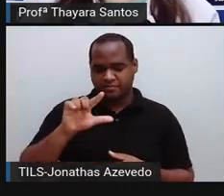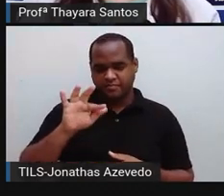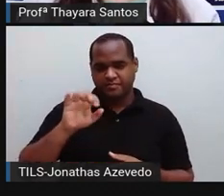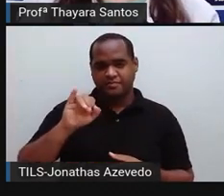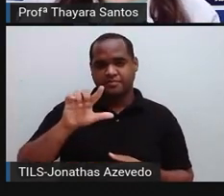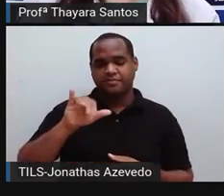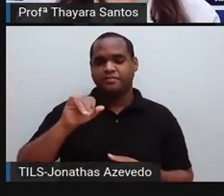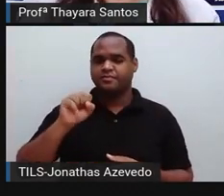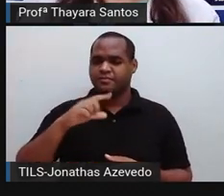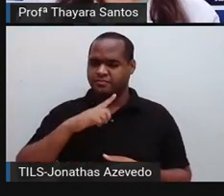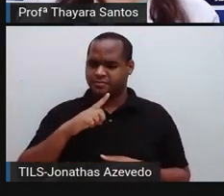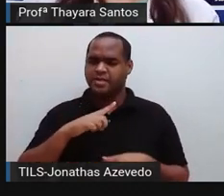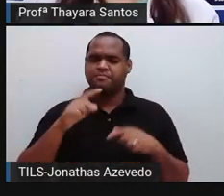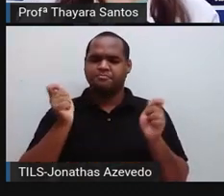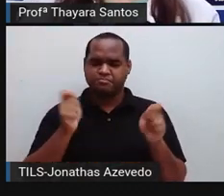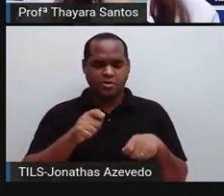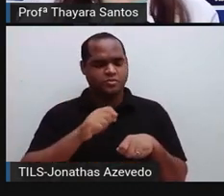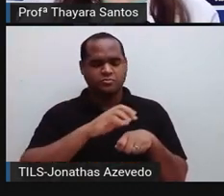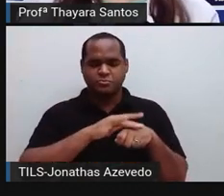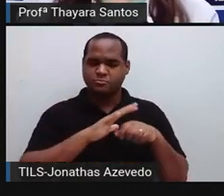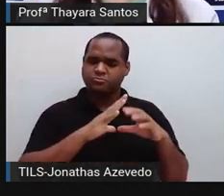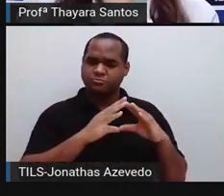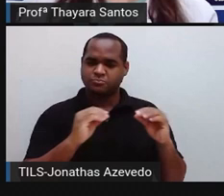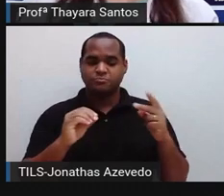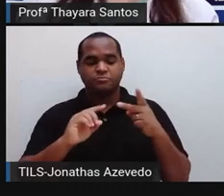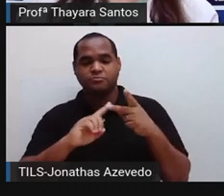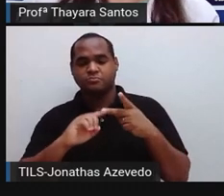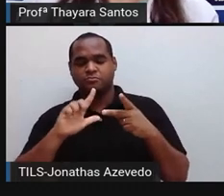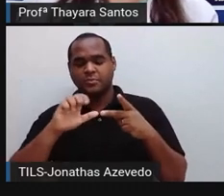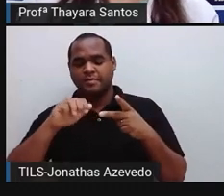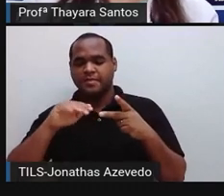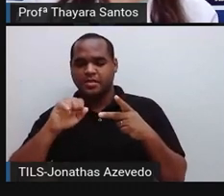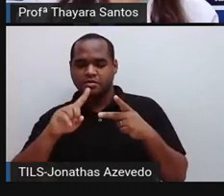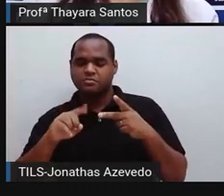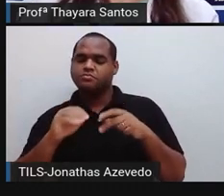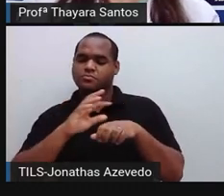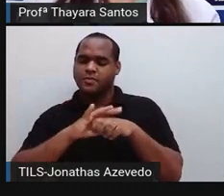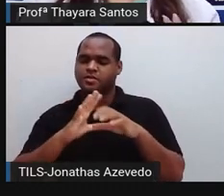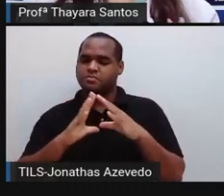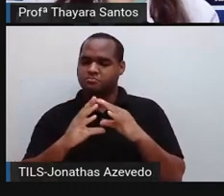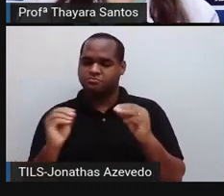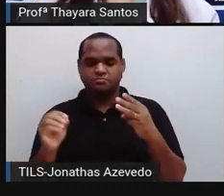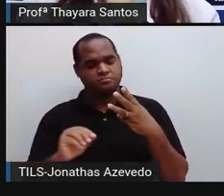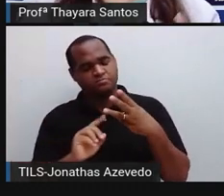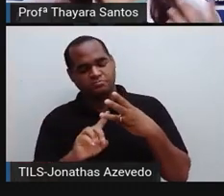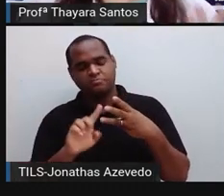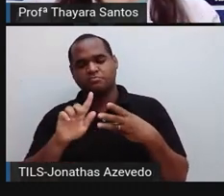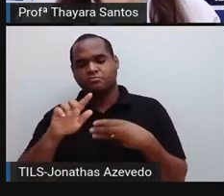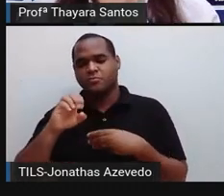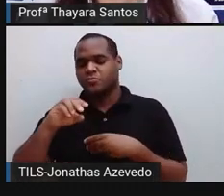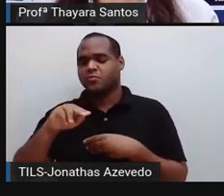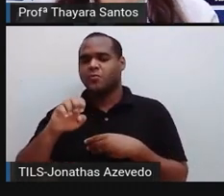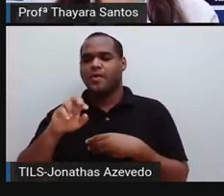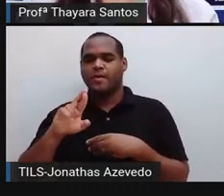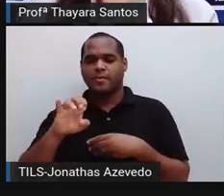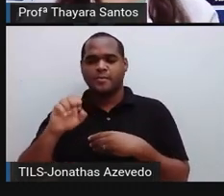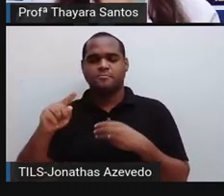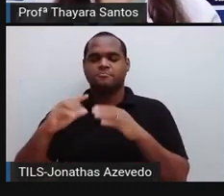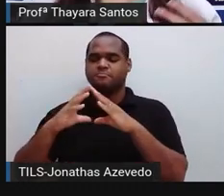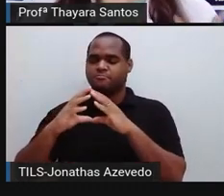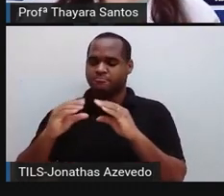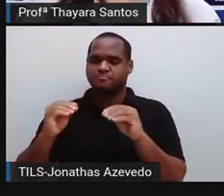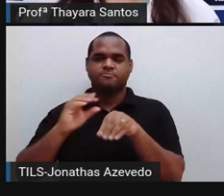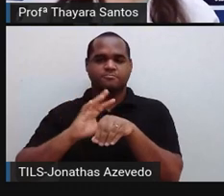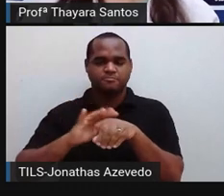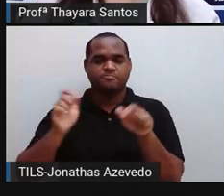tem cura, clamídia também tem tratamento e cura, e gonorreia também tem tratamento e cura. Basta a pessoa perceber que está com essa doença,